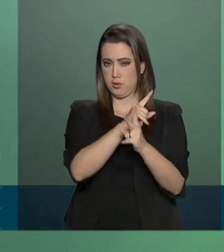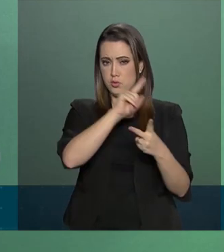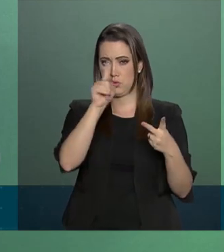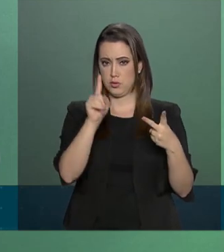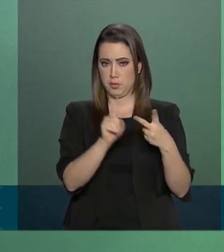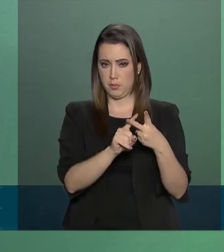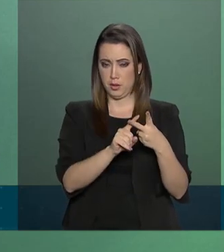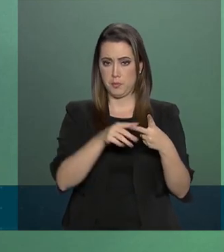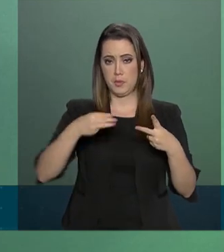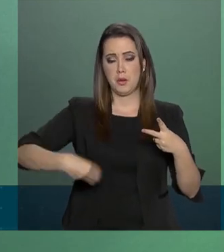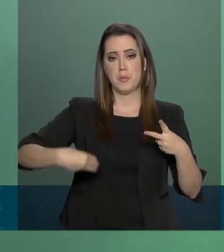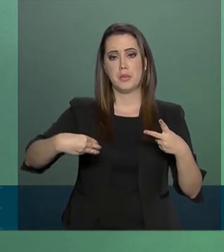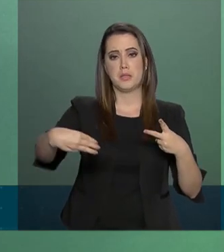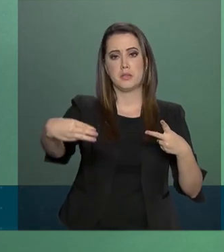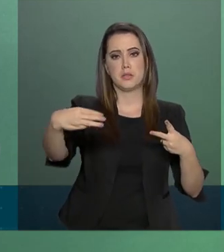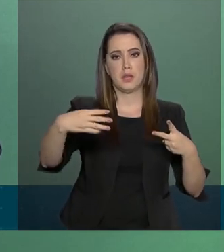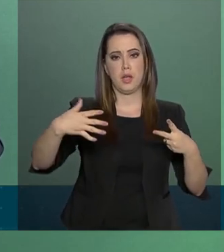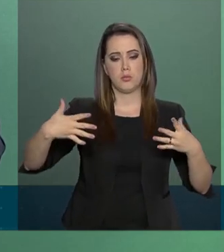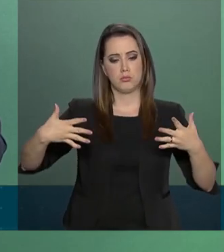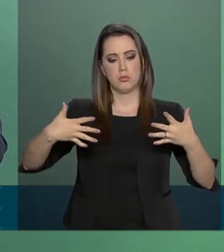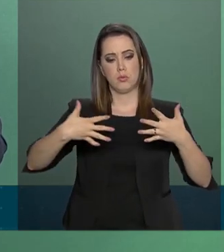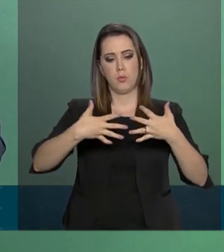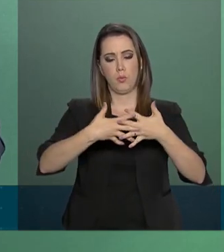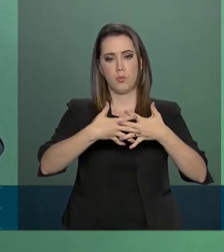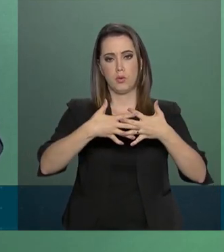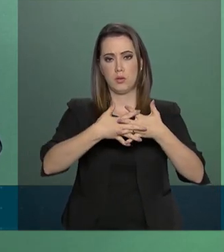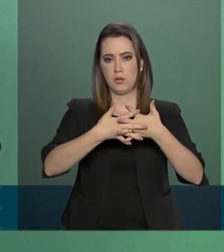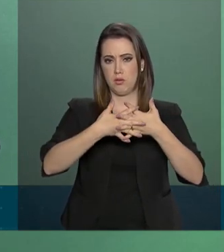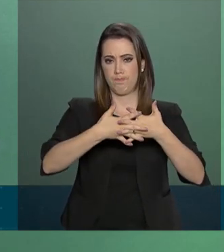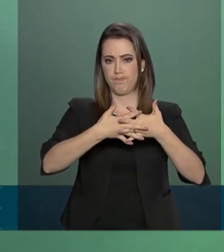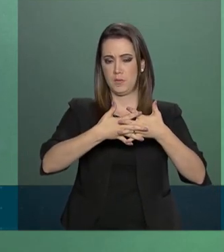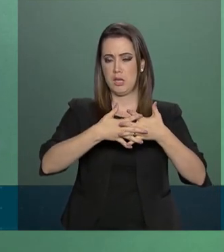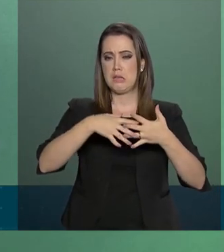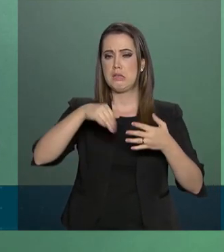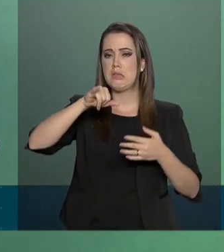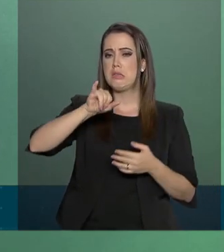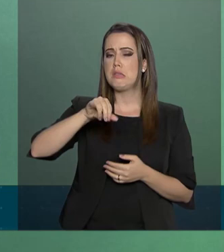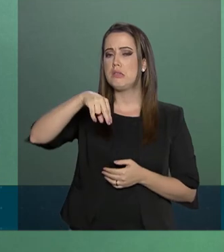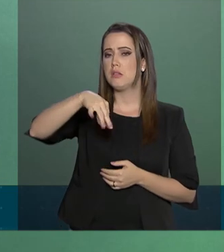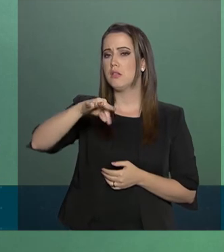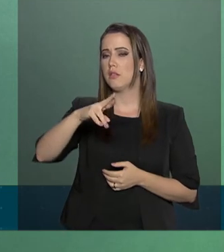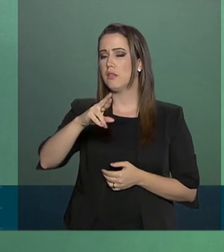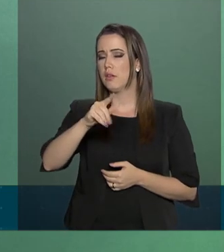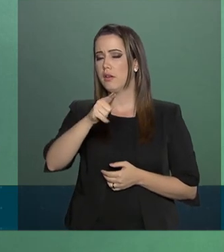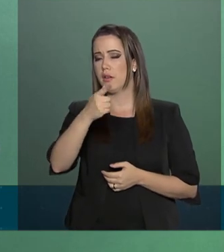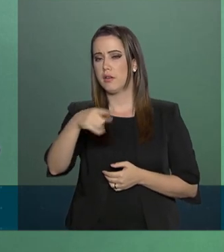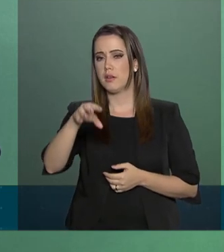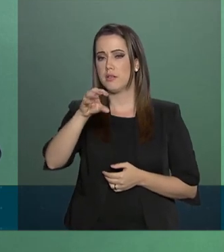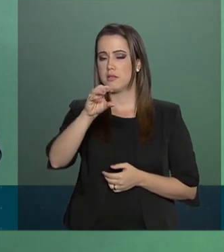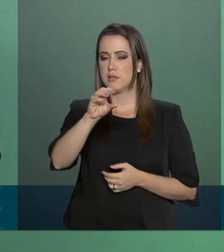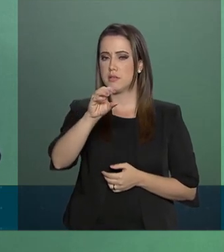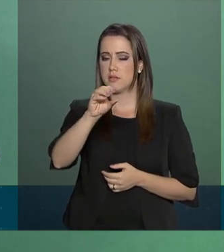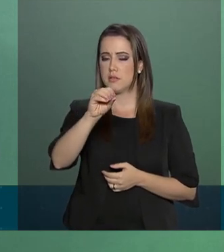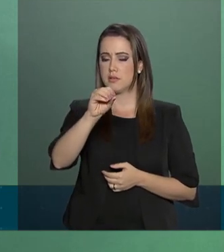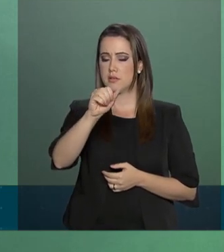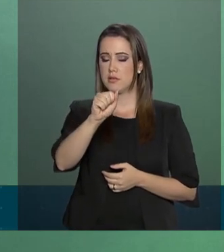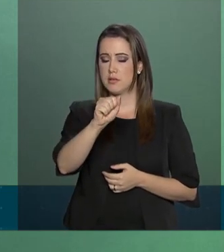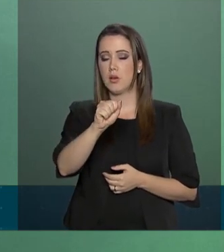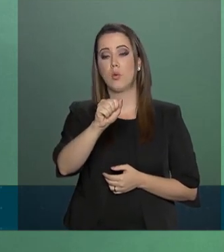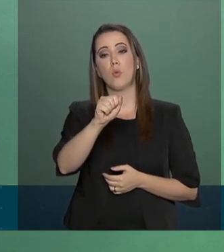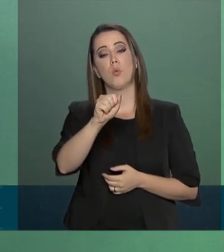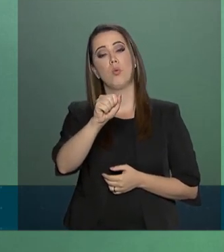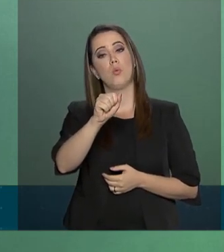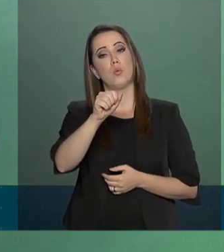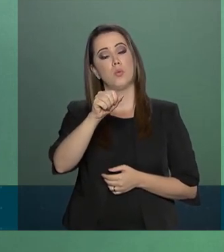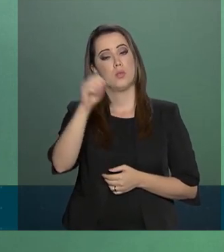da integração nacional. Caso o Congresso aprove a autonomia do Banco Central,